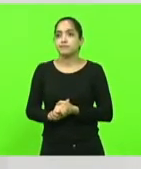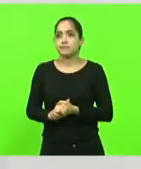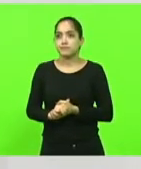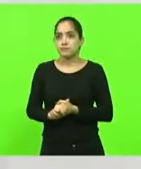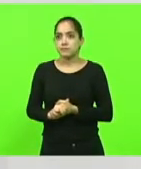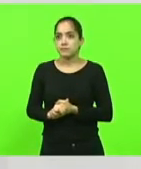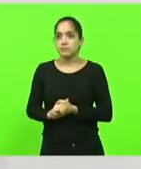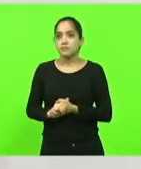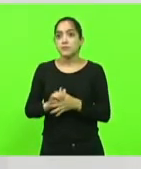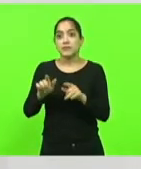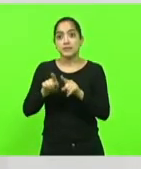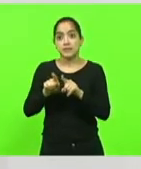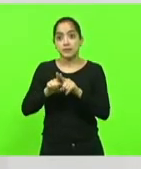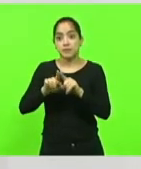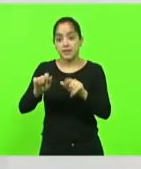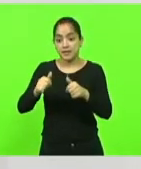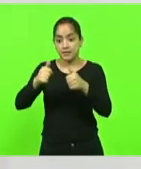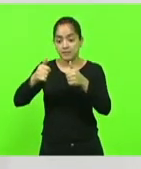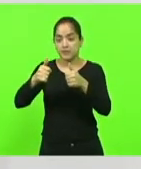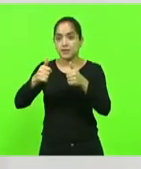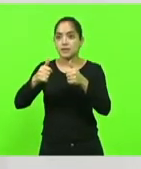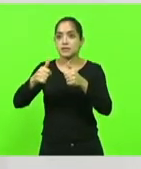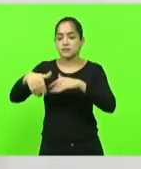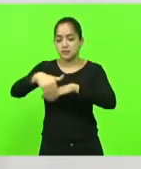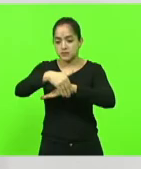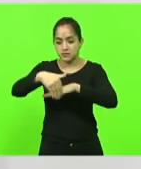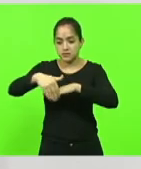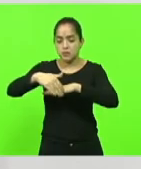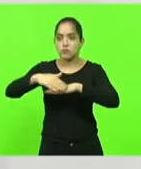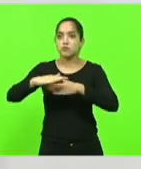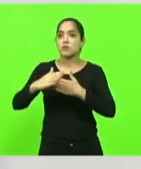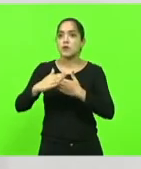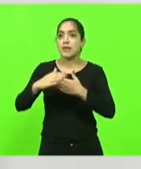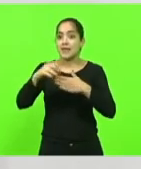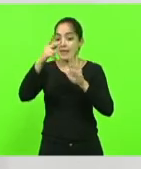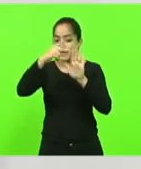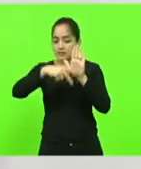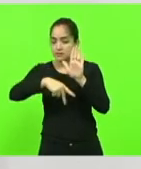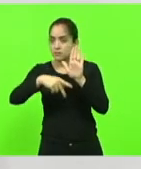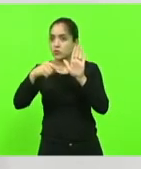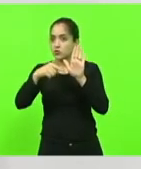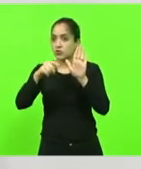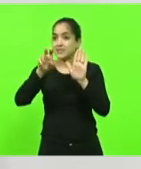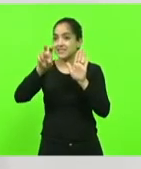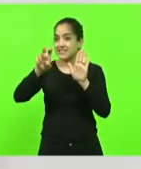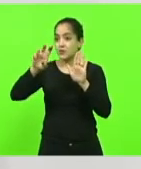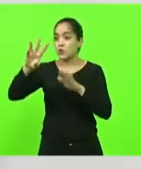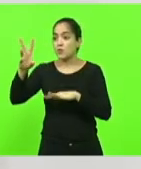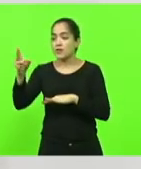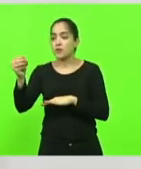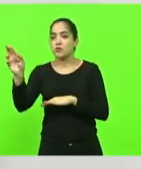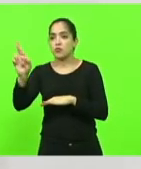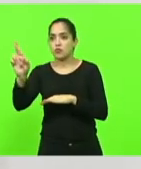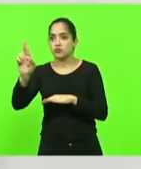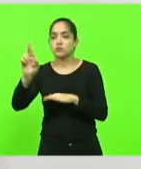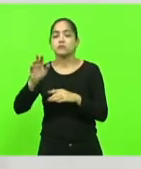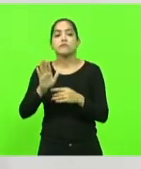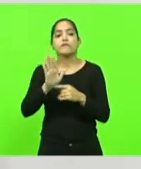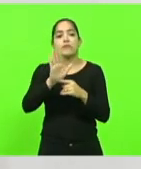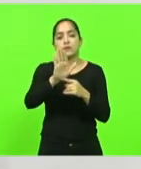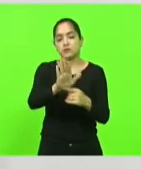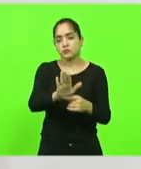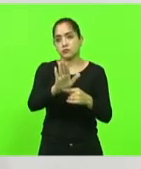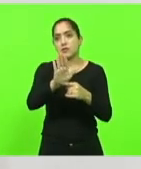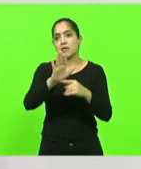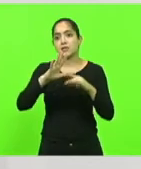e revitalização da Orla do Mar Grosso, um projeto de 5 milhões de reais que vai ter um impacto muito importante.